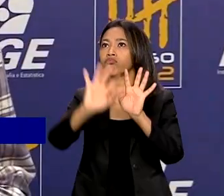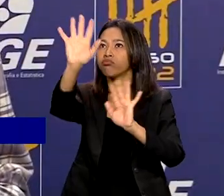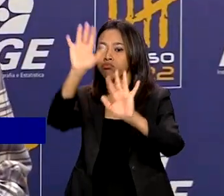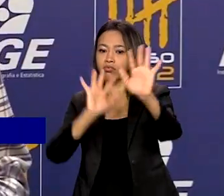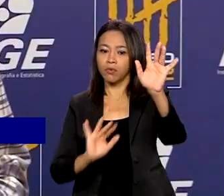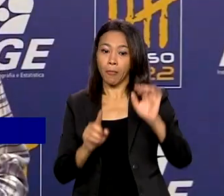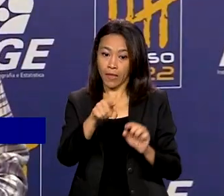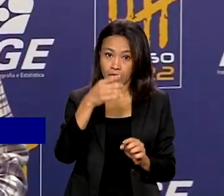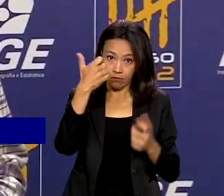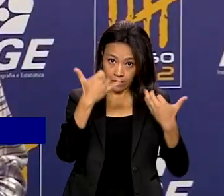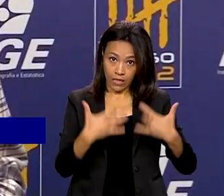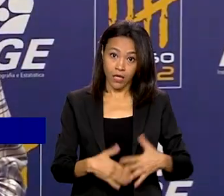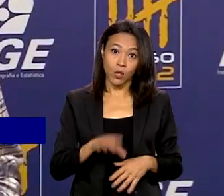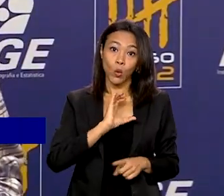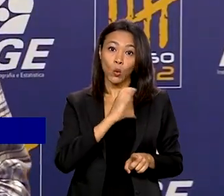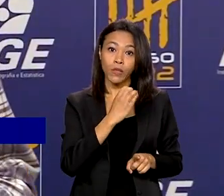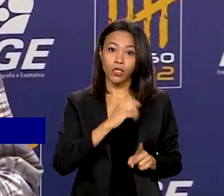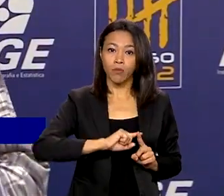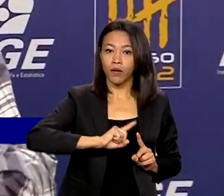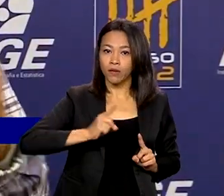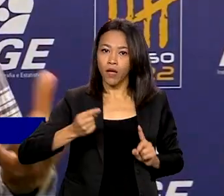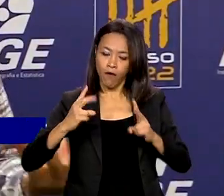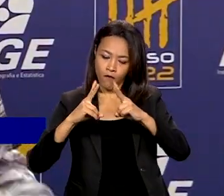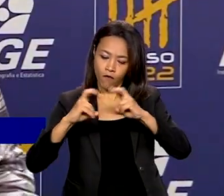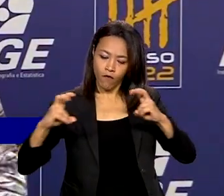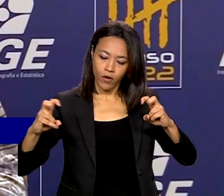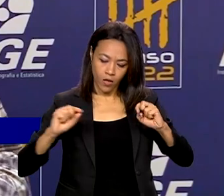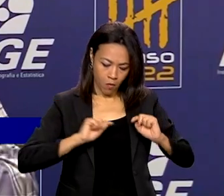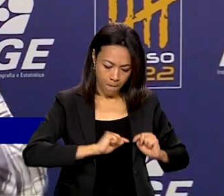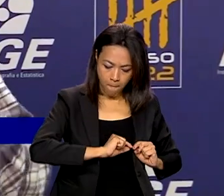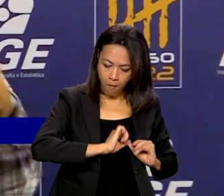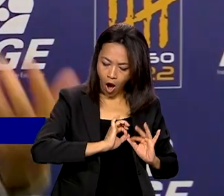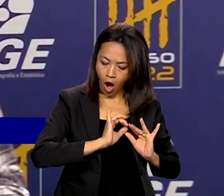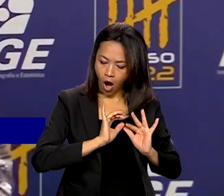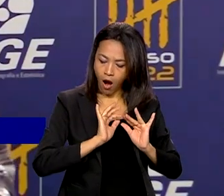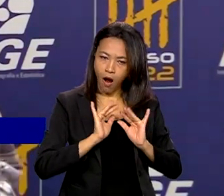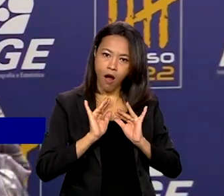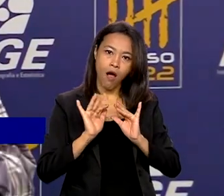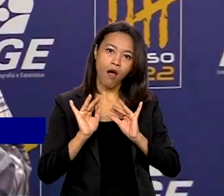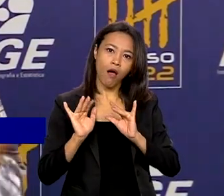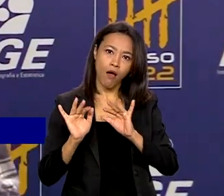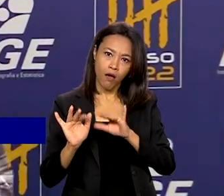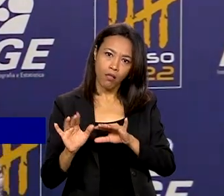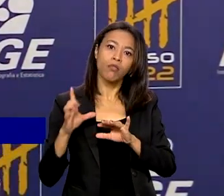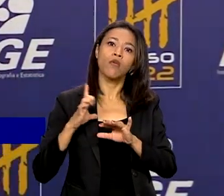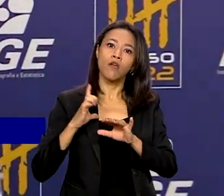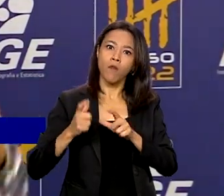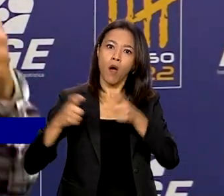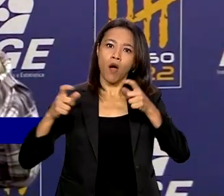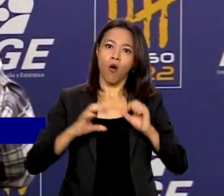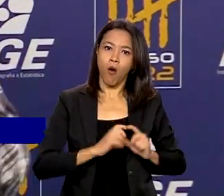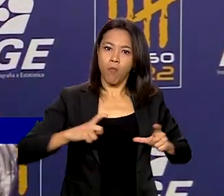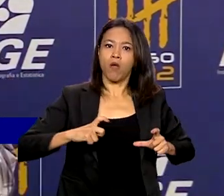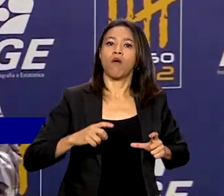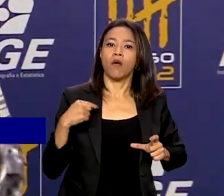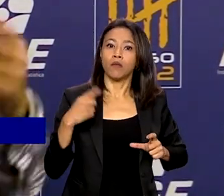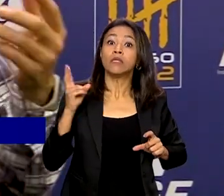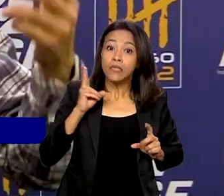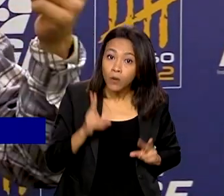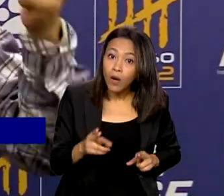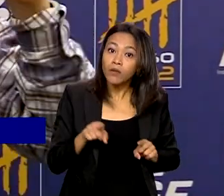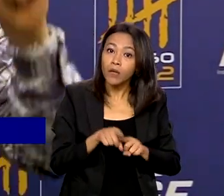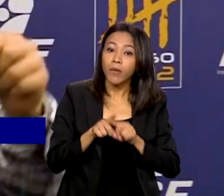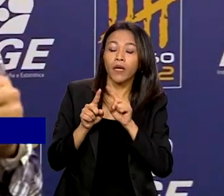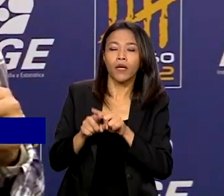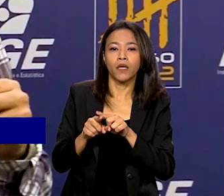eixo que vai de Curitiba até Florianópolis é uma área, uma região que a maioria dos municípios tiveram um grande crescimento demográfico. O mesmo valendo do